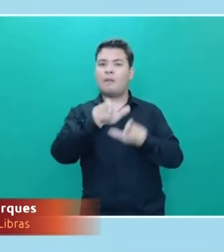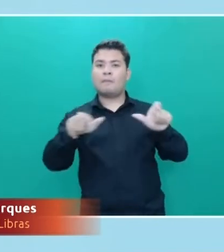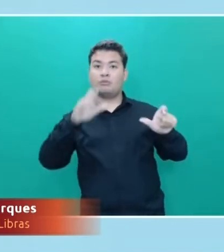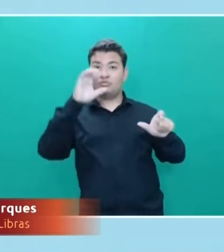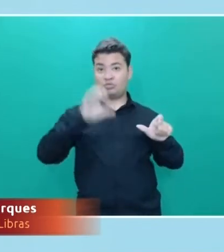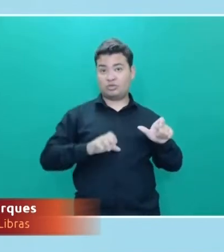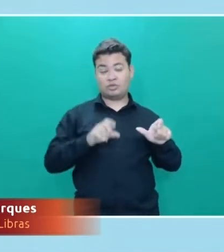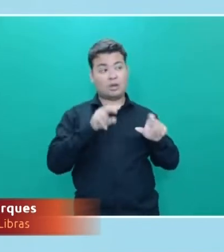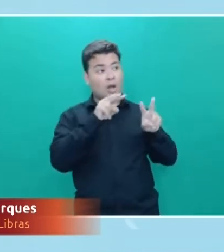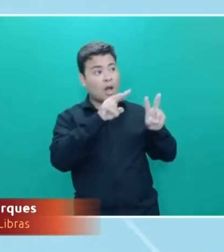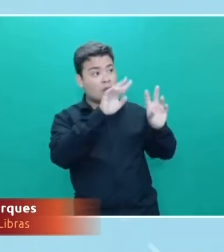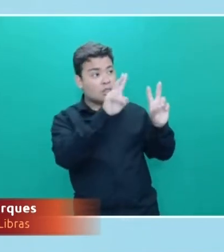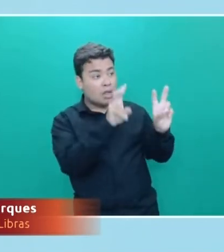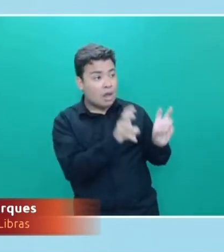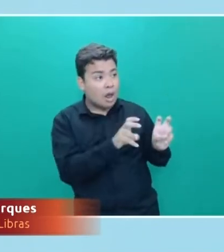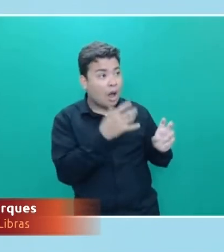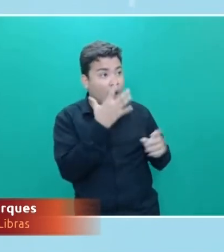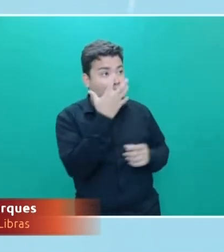temas.